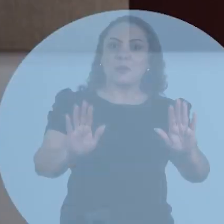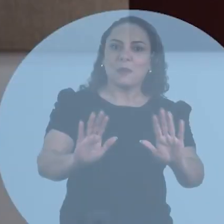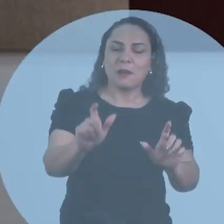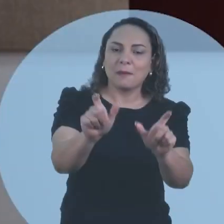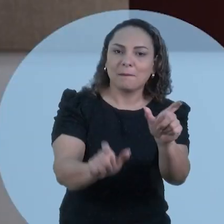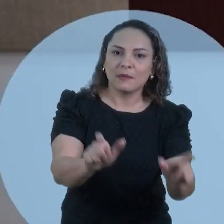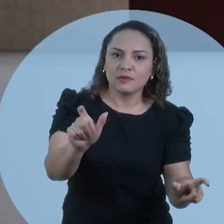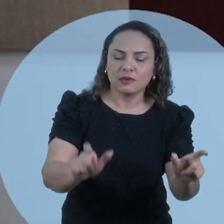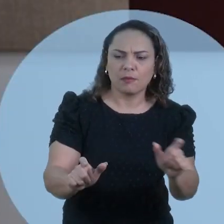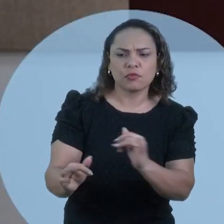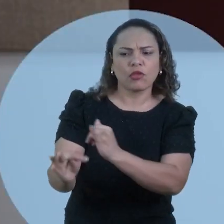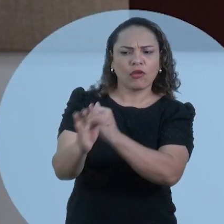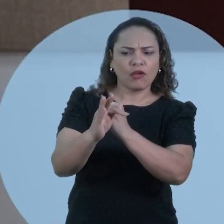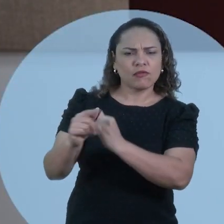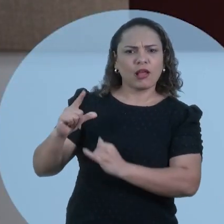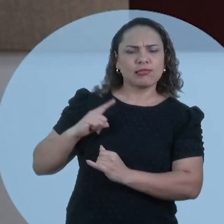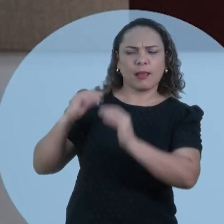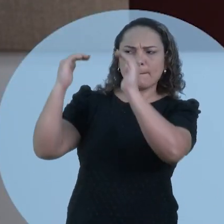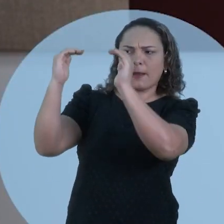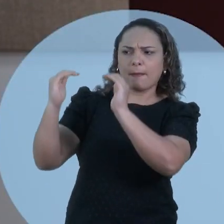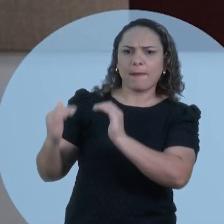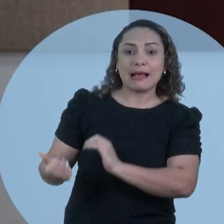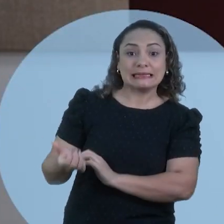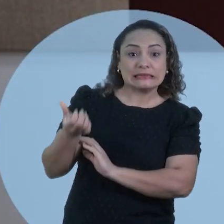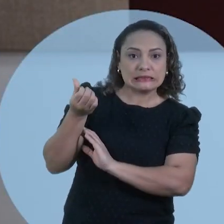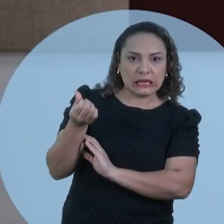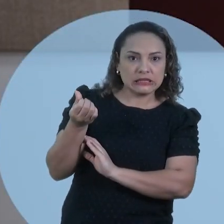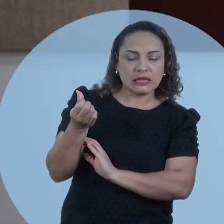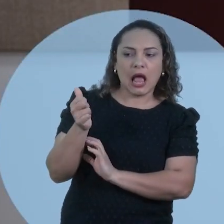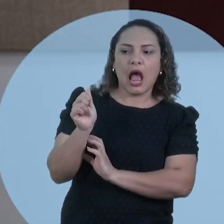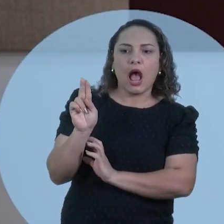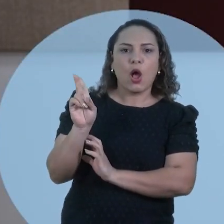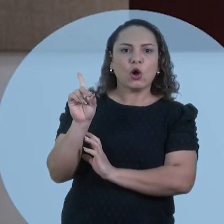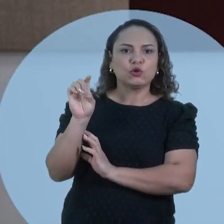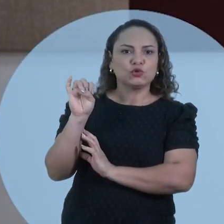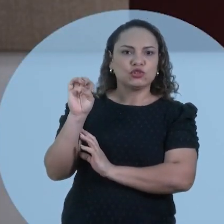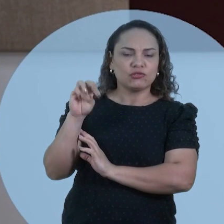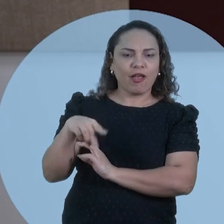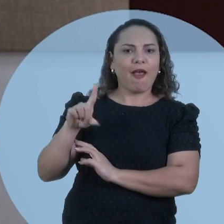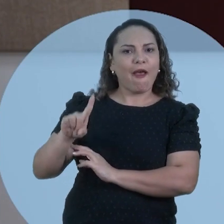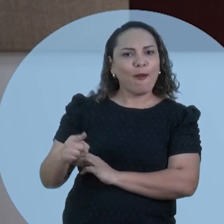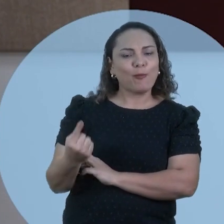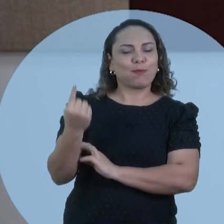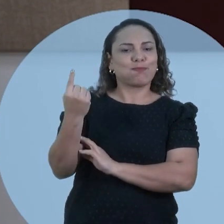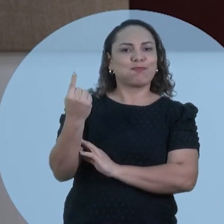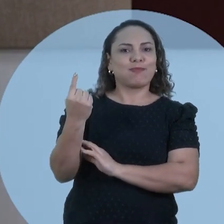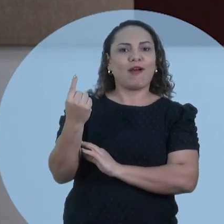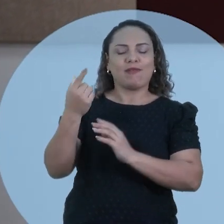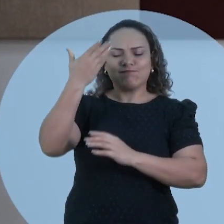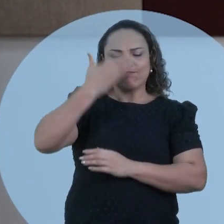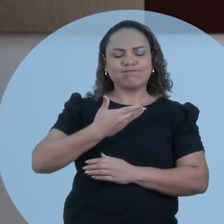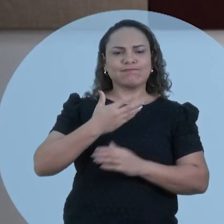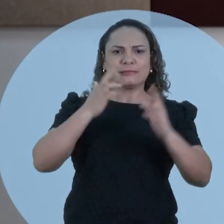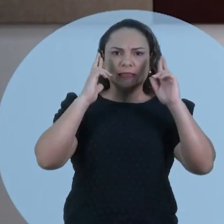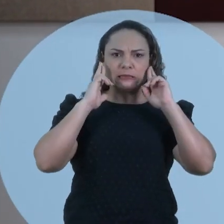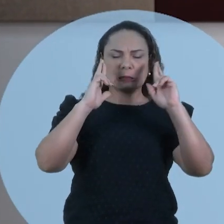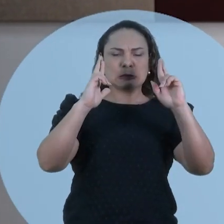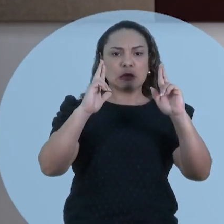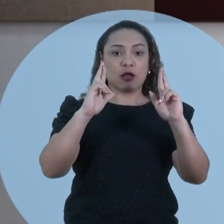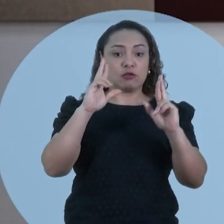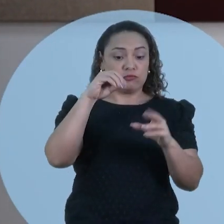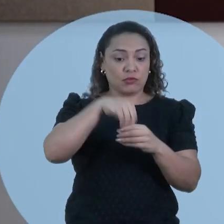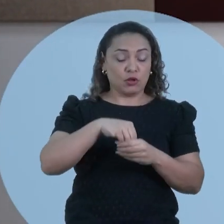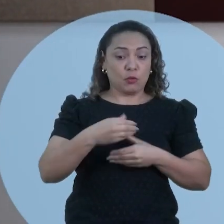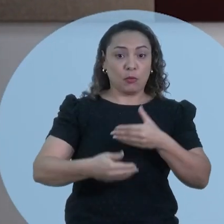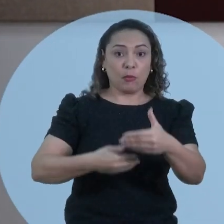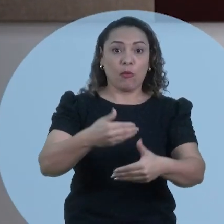Olá, pessoal! A Unidade de Auditora Interna constitui uma das seis instâncias de integridade do IFCL. Por meio das ações de auditoria